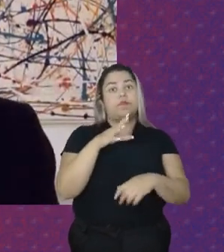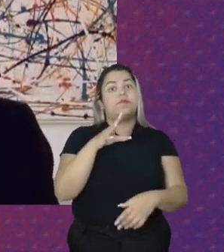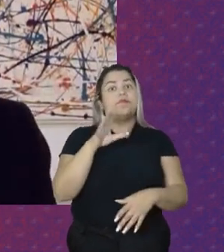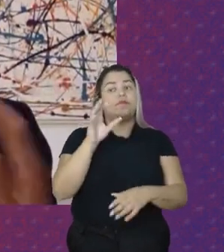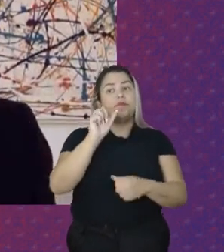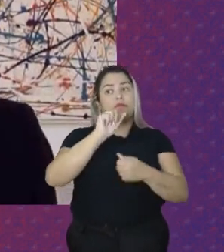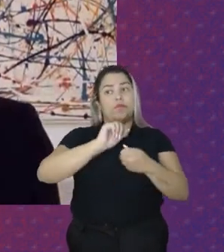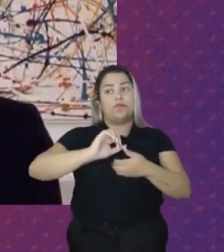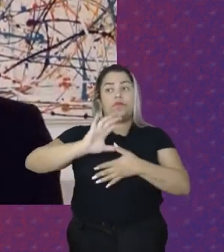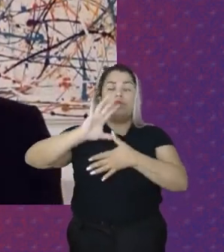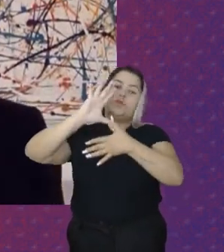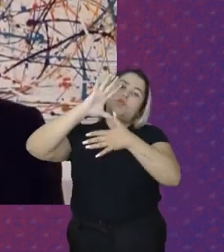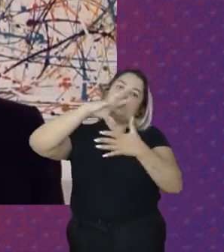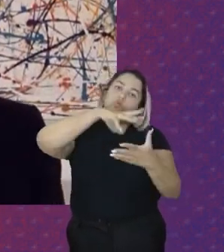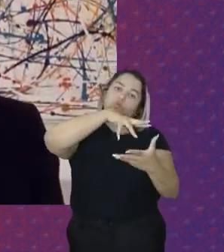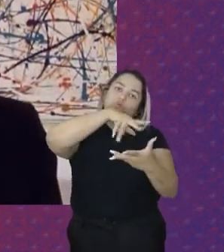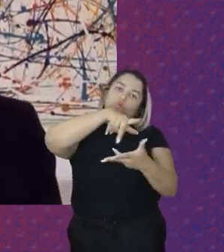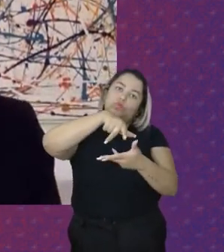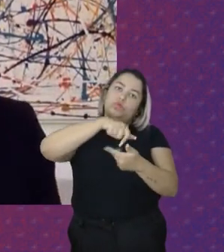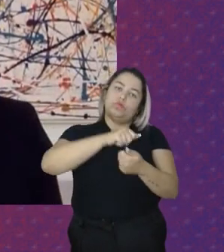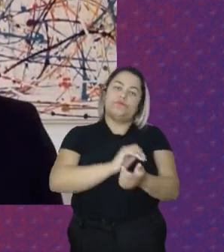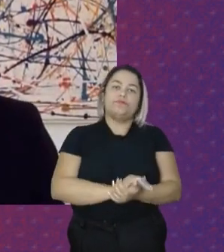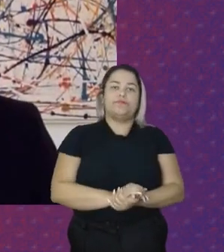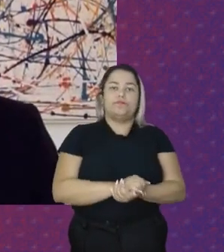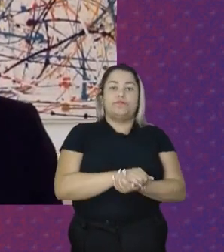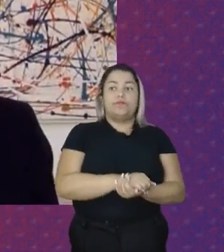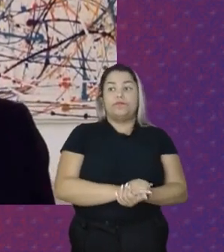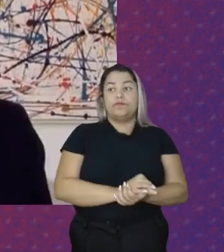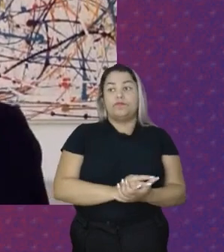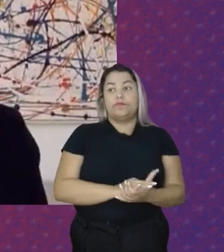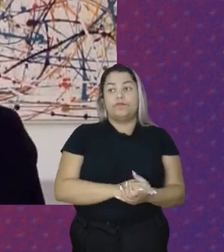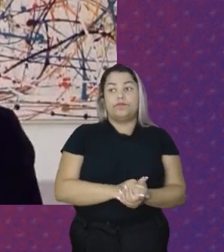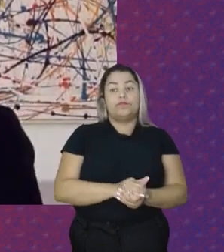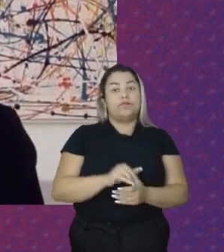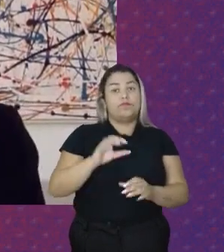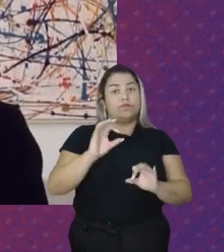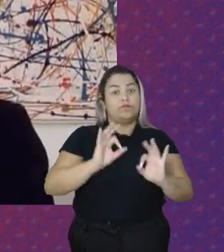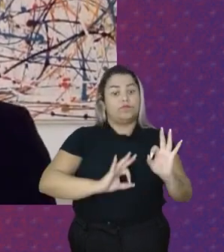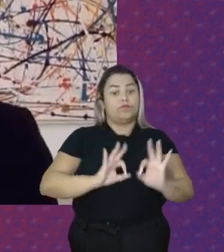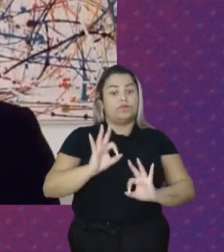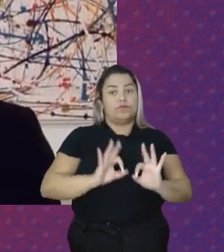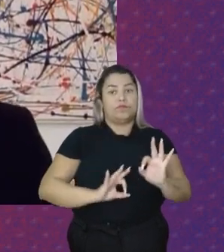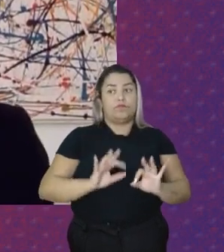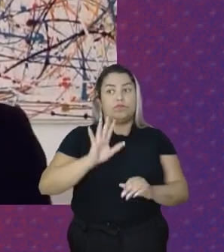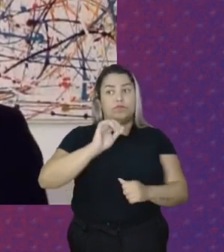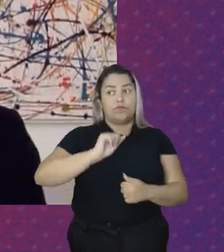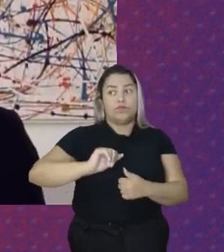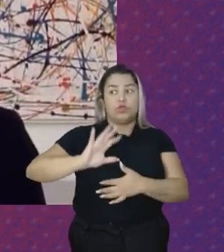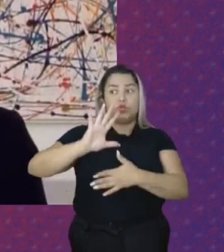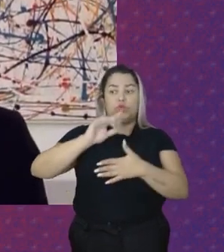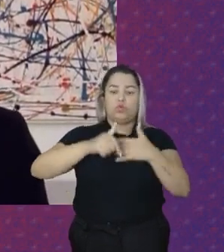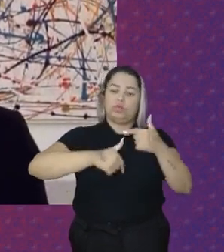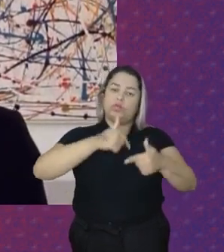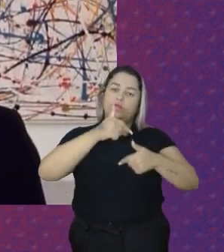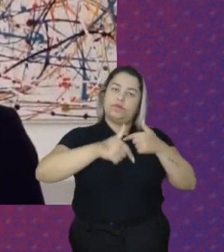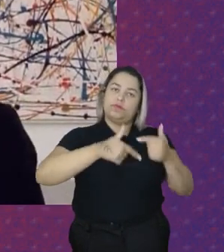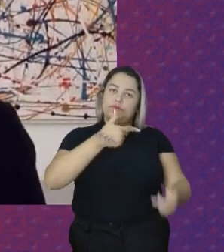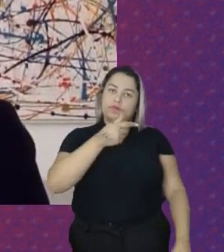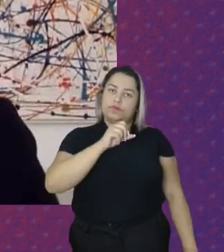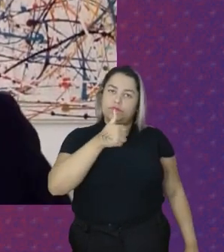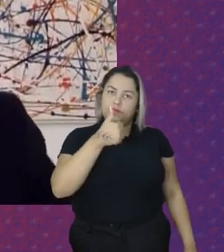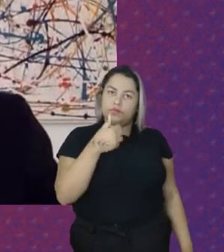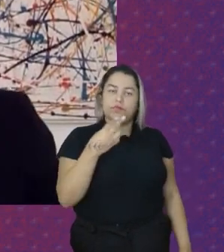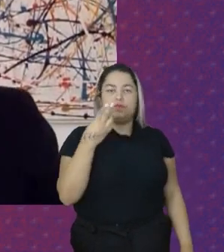Latina E no mundo A OIT Que é a Organização Internacional Do Trabalho Em 2013